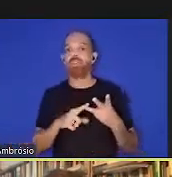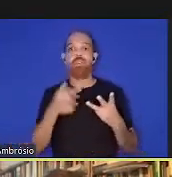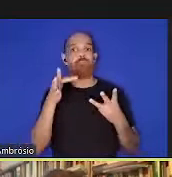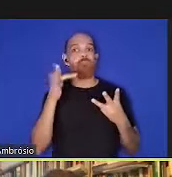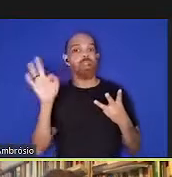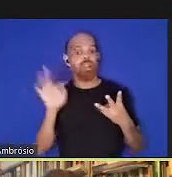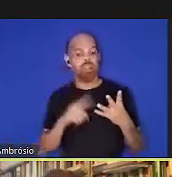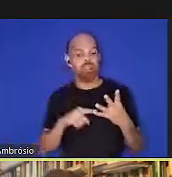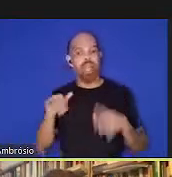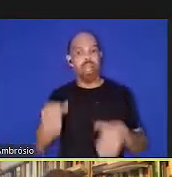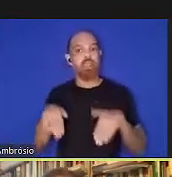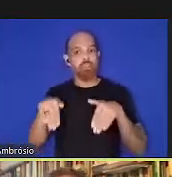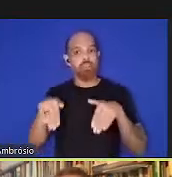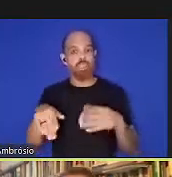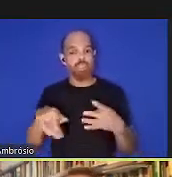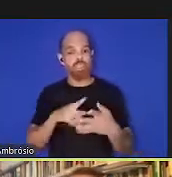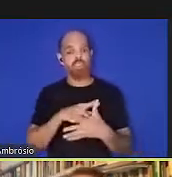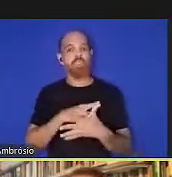Austrália,